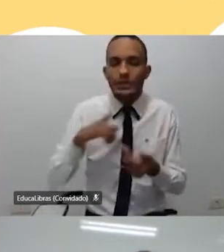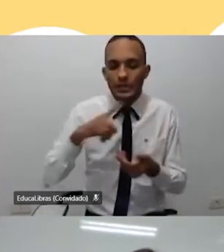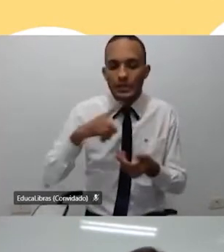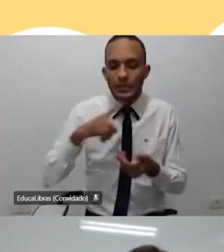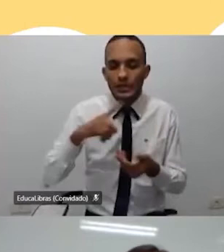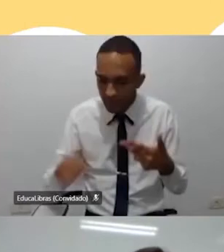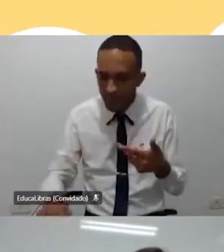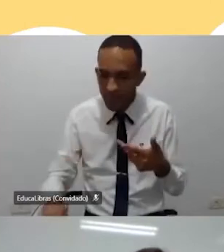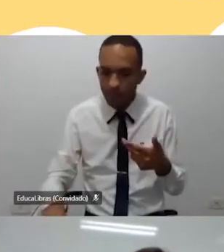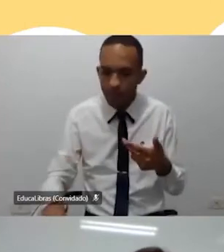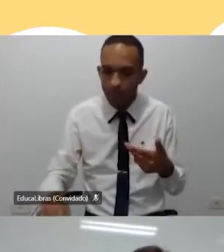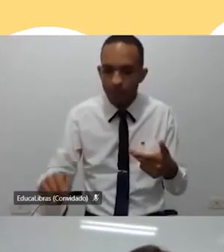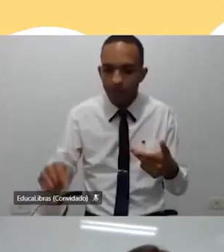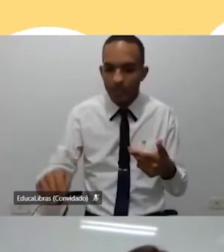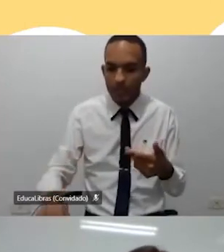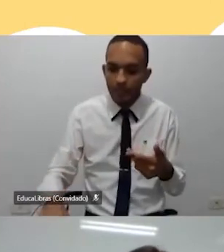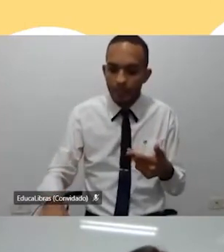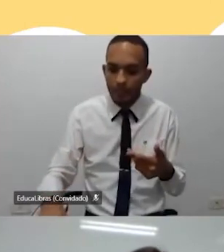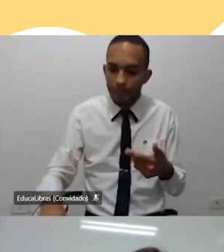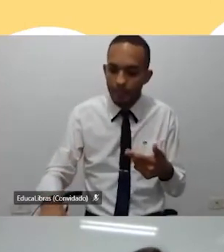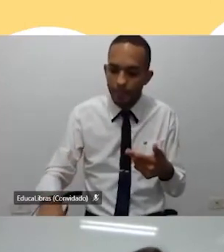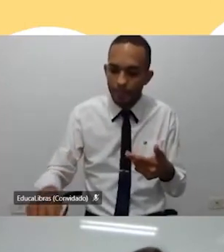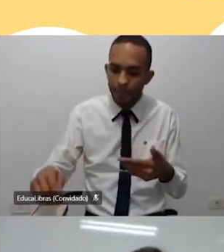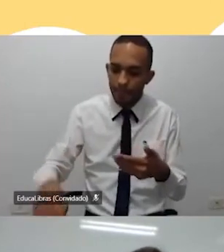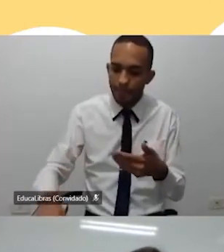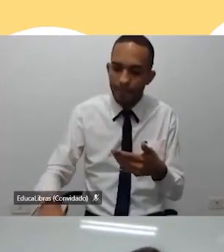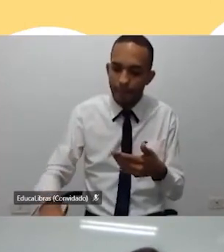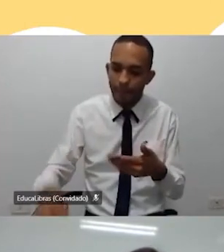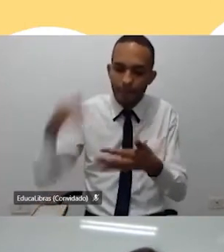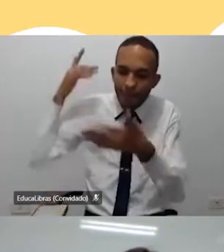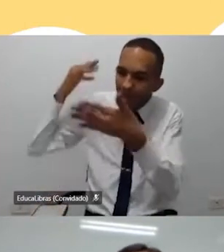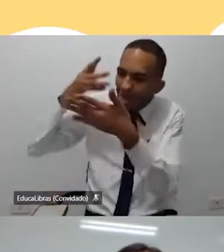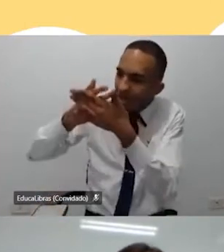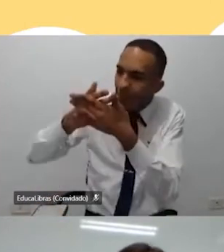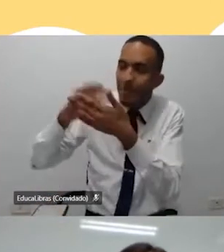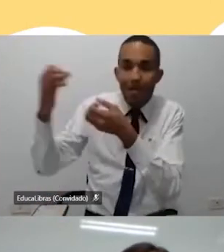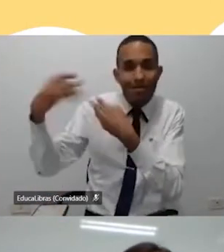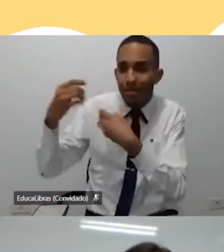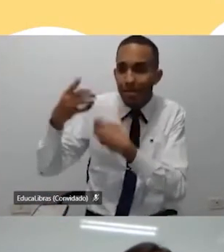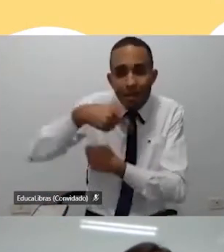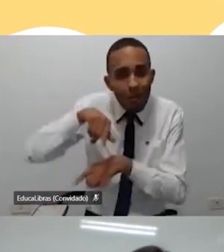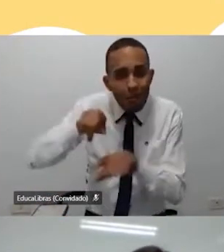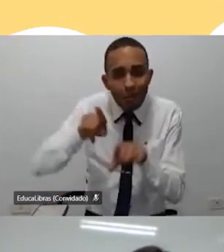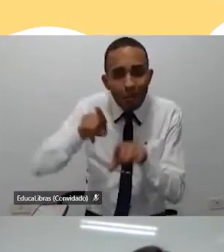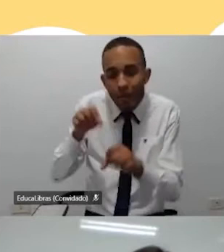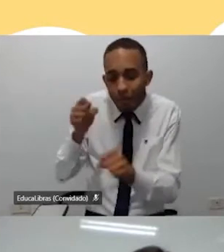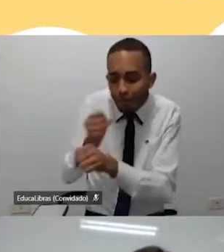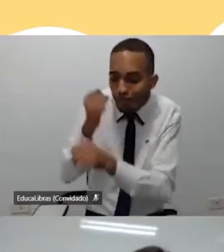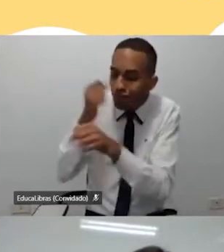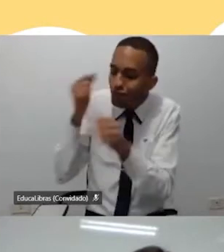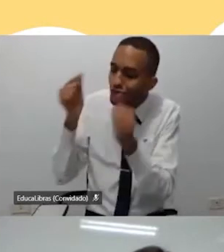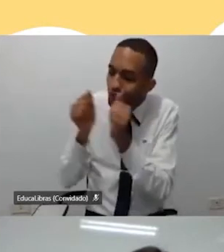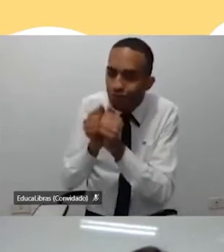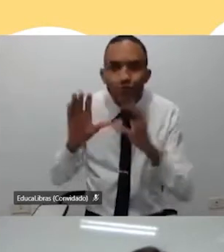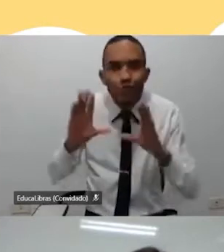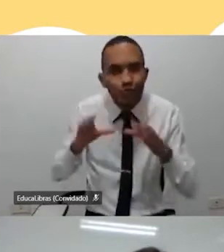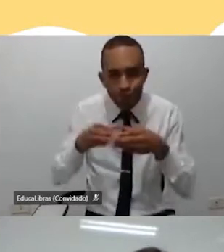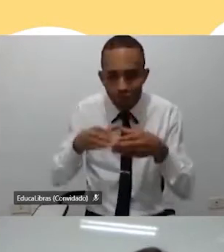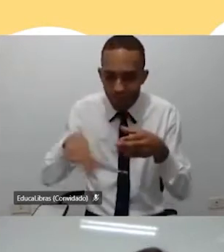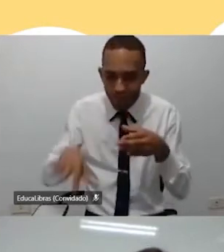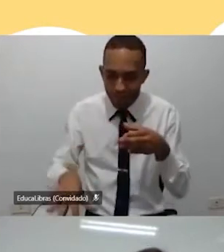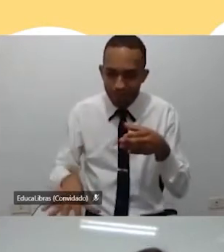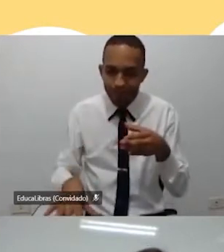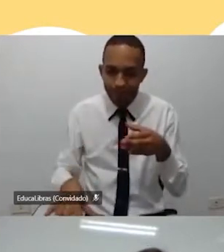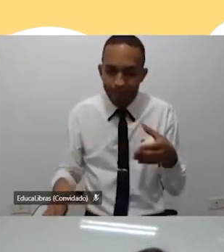muito repertório para também sugerir para nós, para também construir juntos, construir no coletivo.